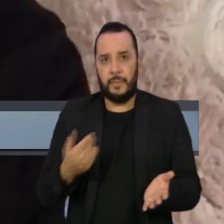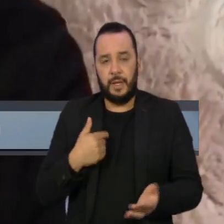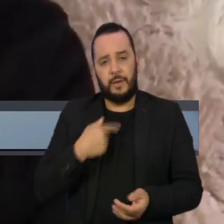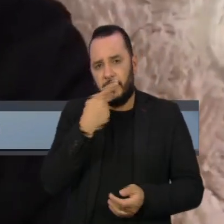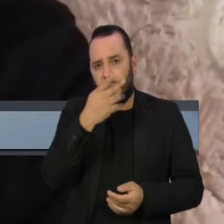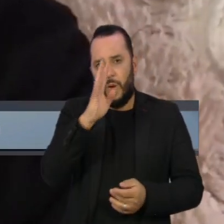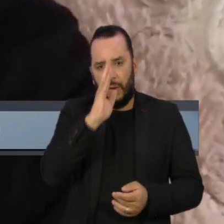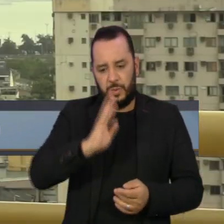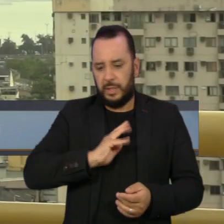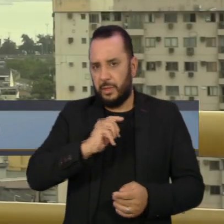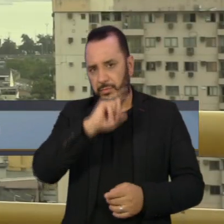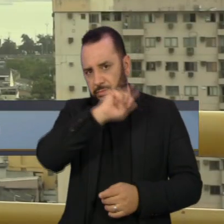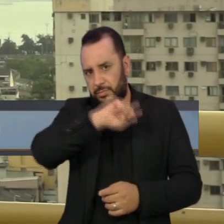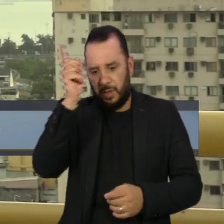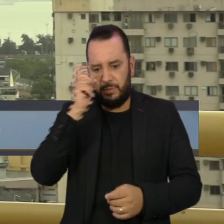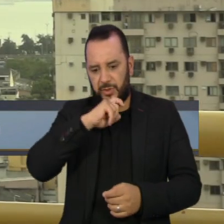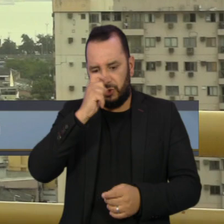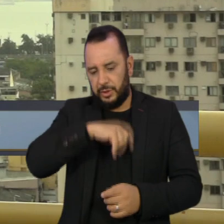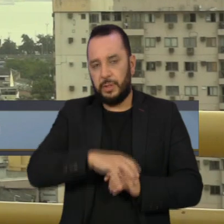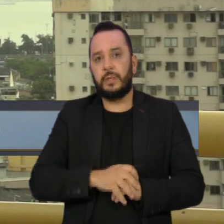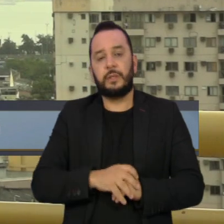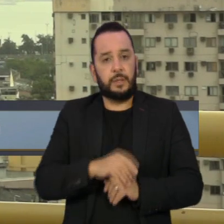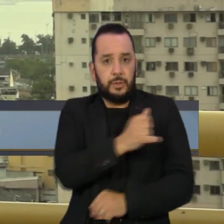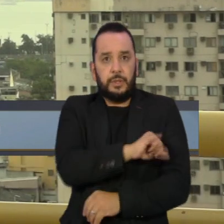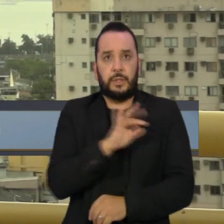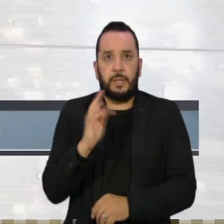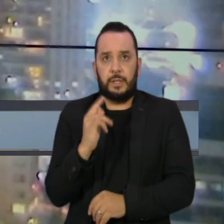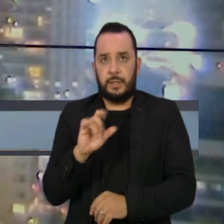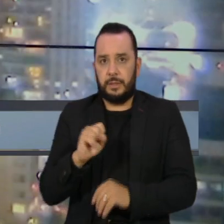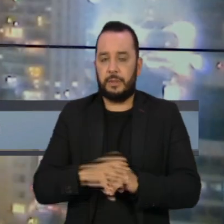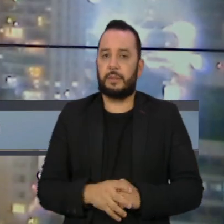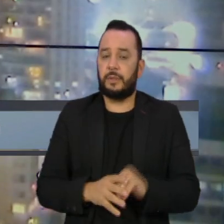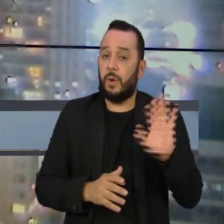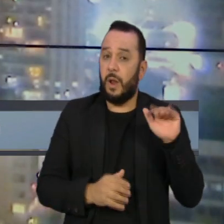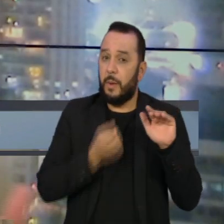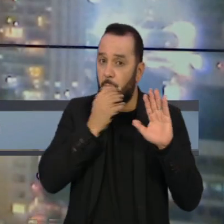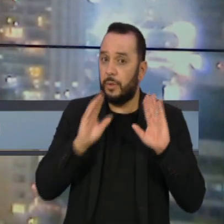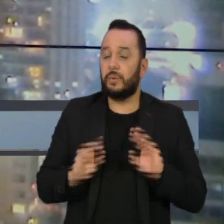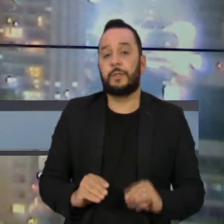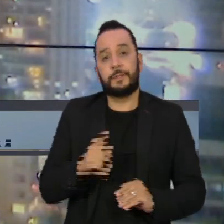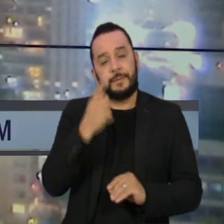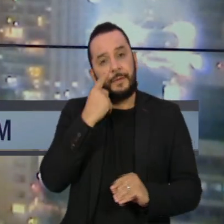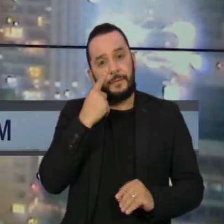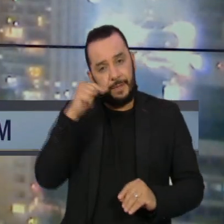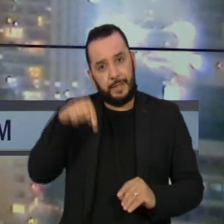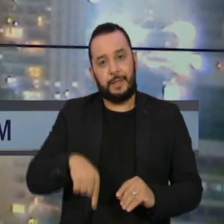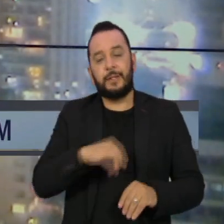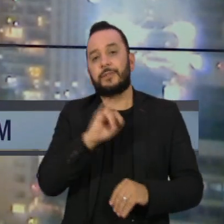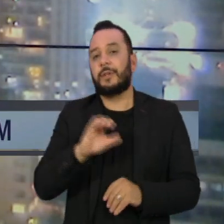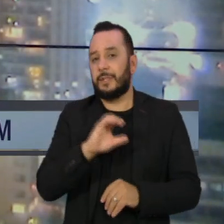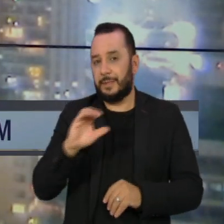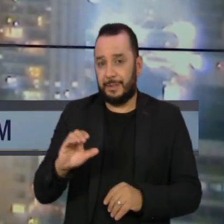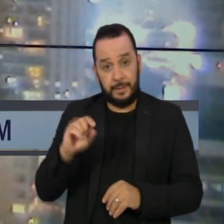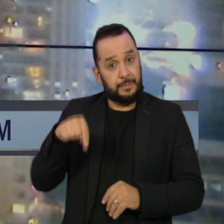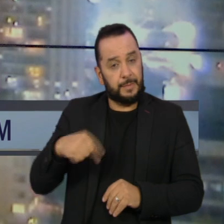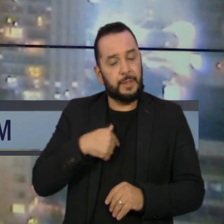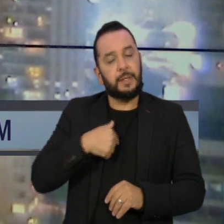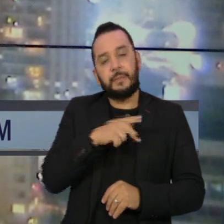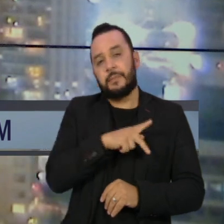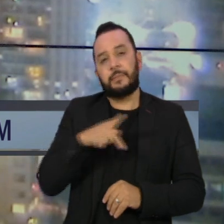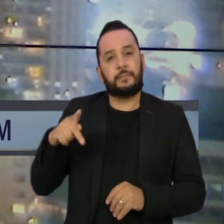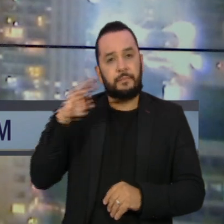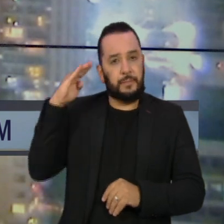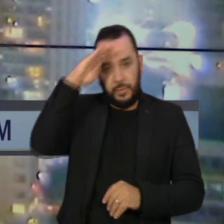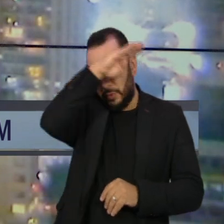nega as acusações do Rio de Janeiro, Thaís Ribeiro. Olá, boa noite. Você vai ver também. O presidente Jair Bolsonaro